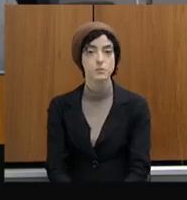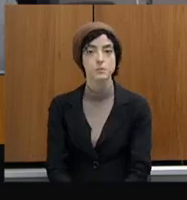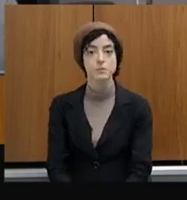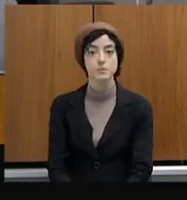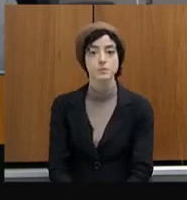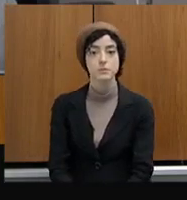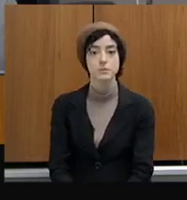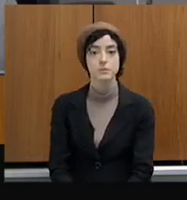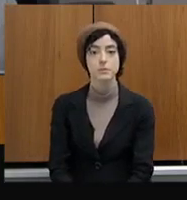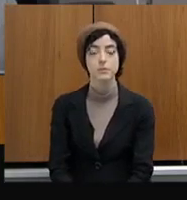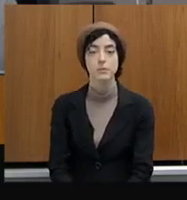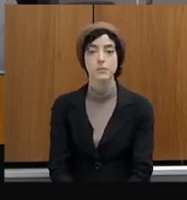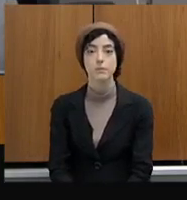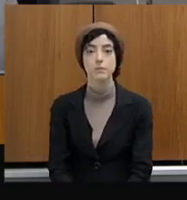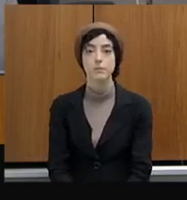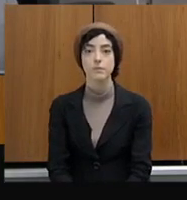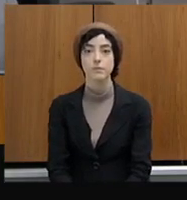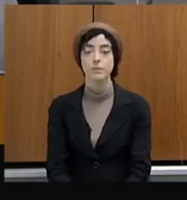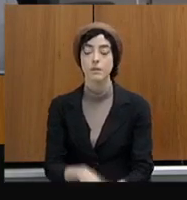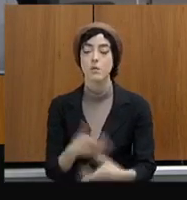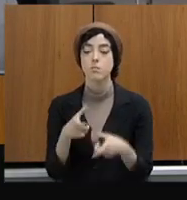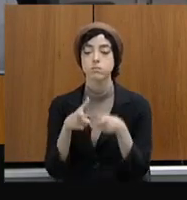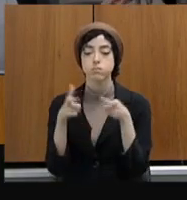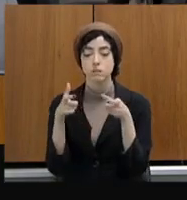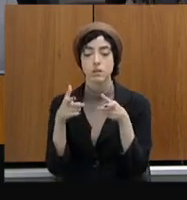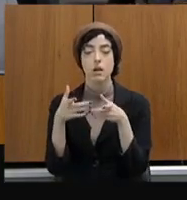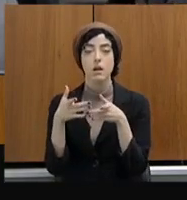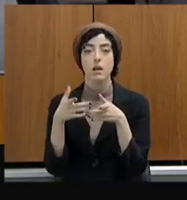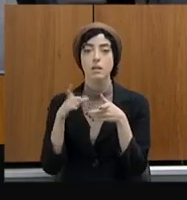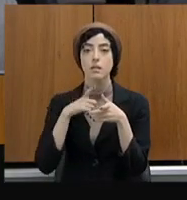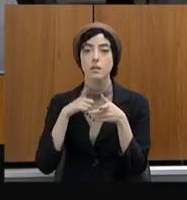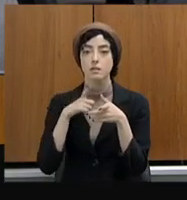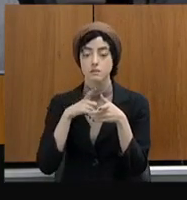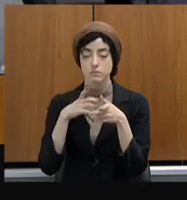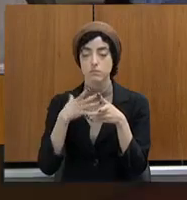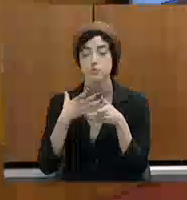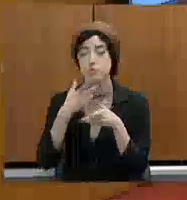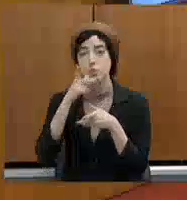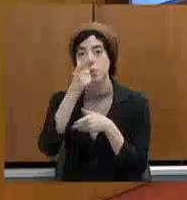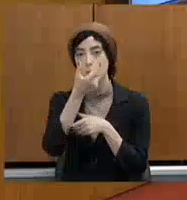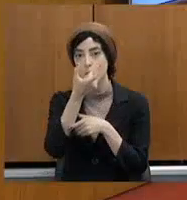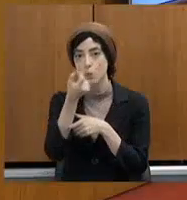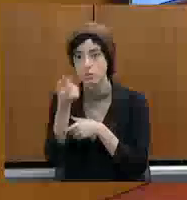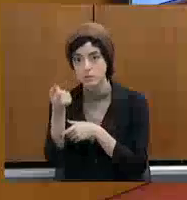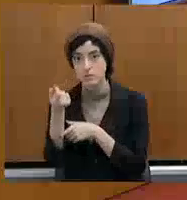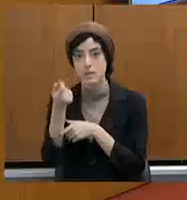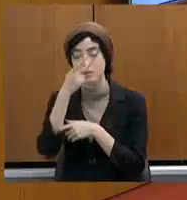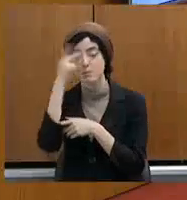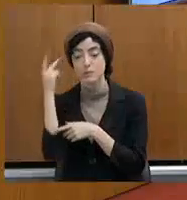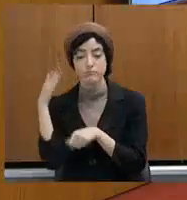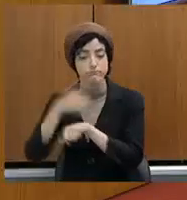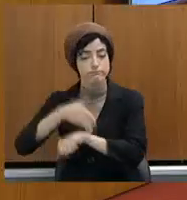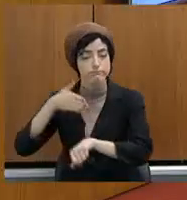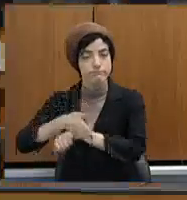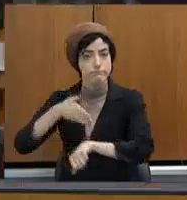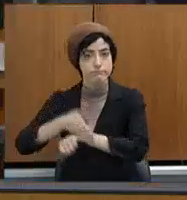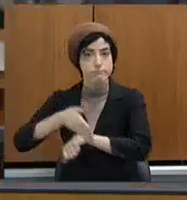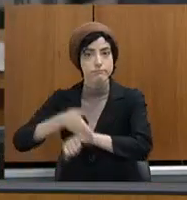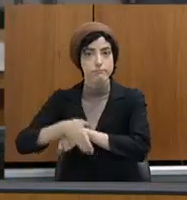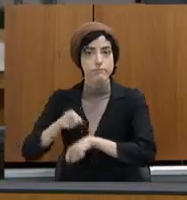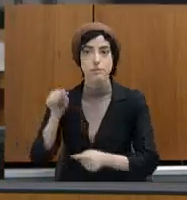pessoas e o objetivo deste simpósio foi também apresentar as principais